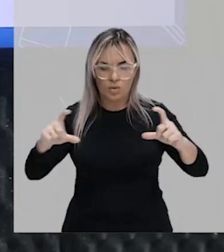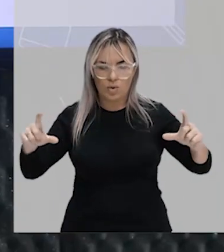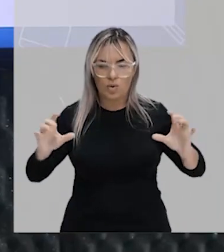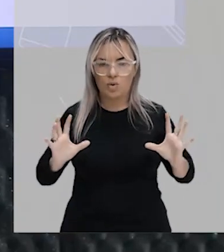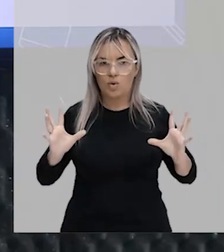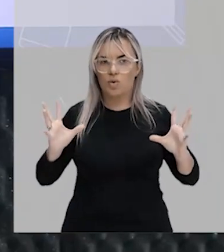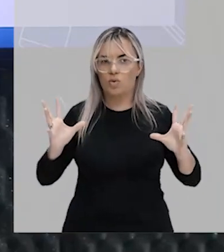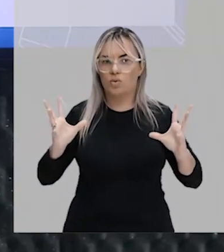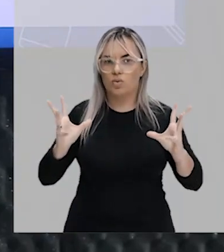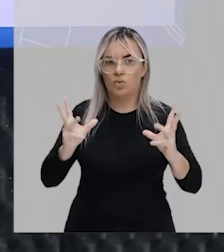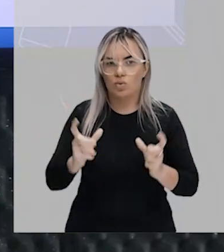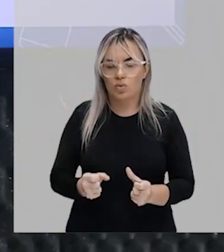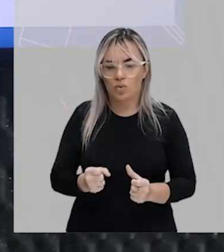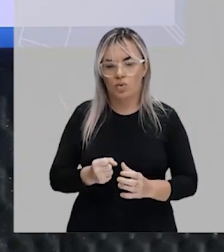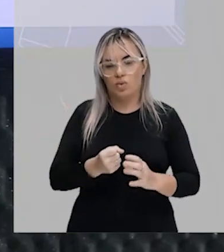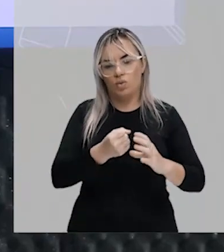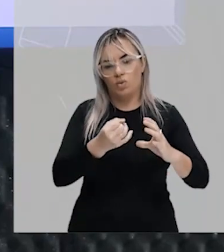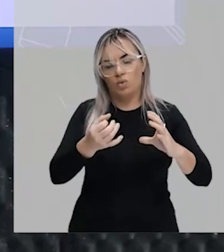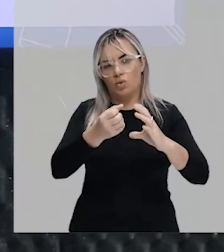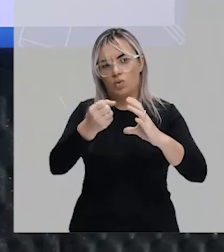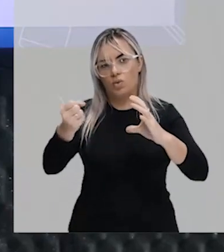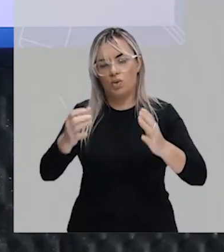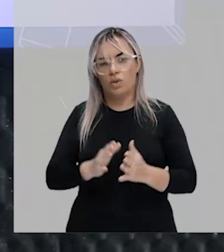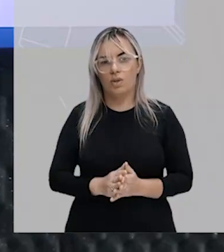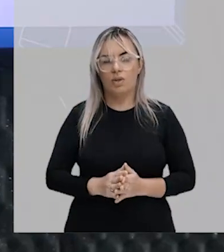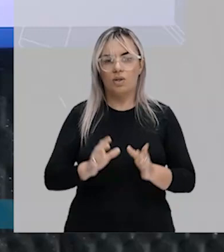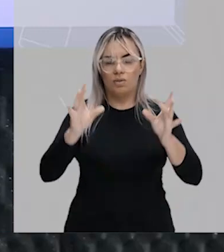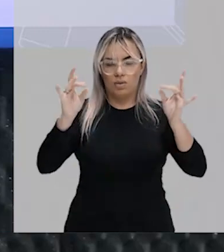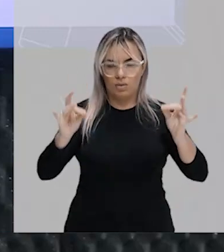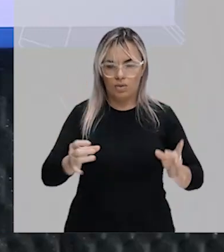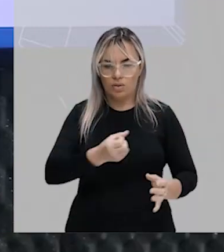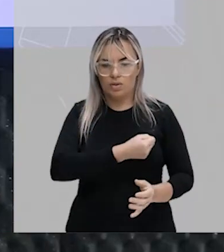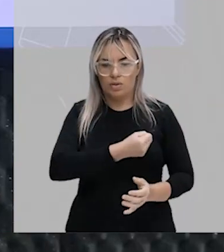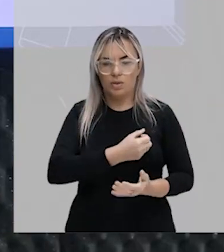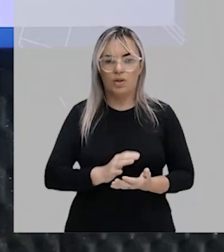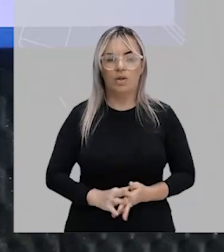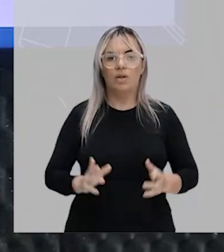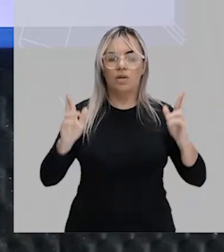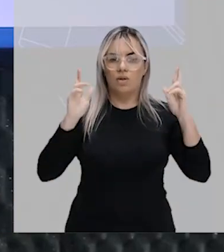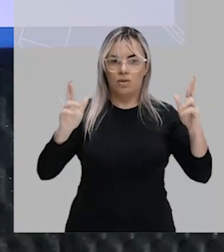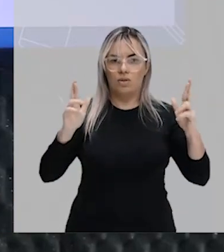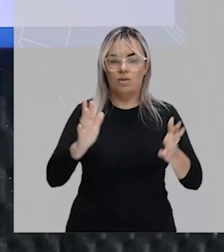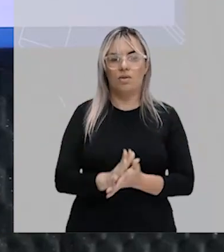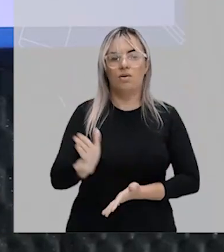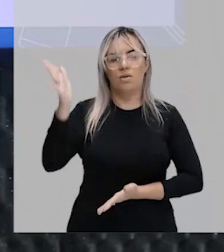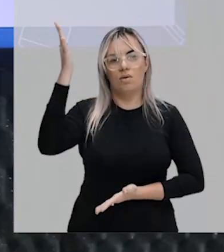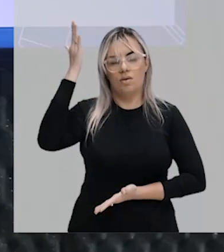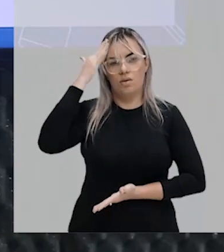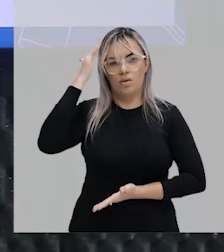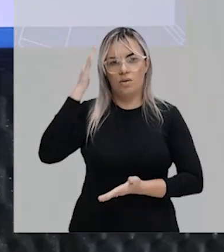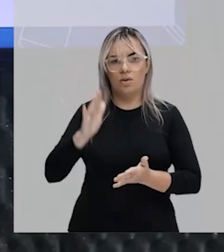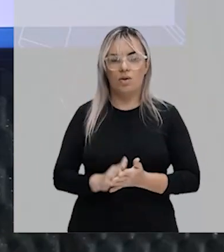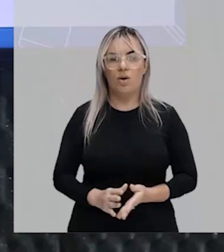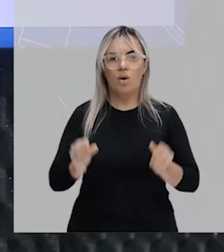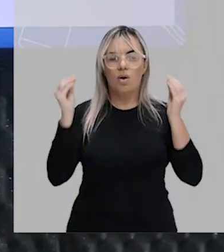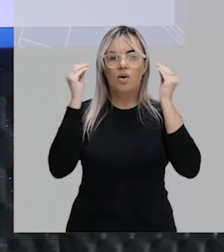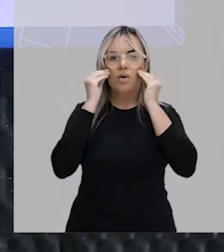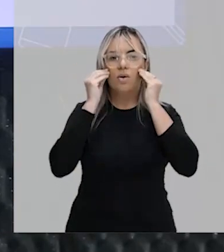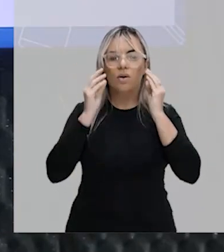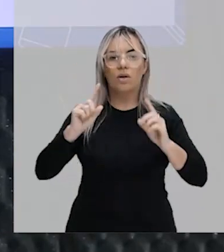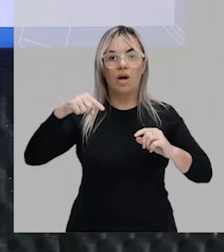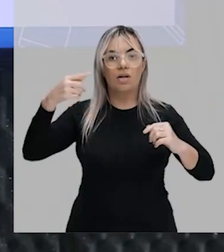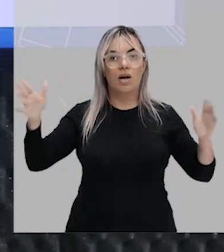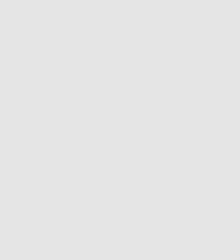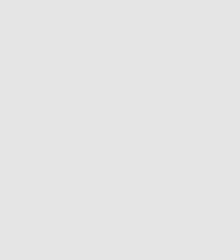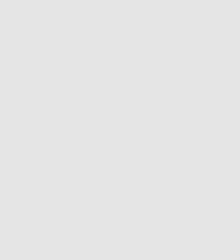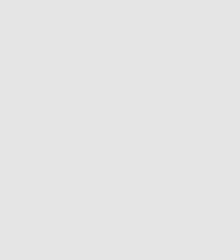elementos como nós colocamos aqui, tá? Eu espero que você tenha compreendido, tá? Um beijão para vocês e até a próxima aula. Tchau, tchau!